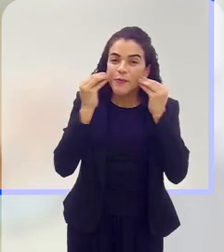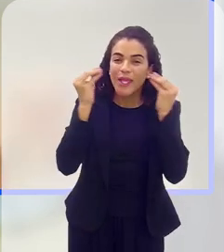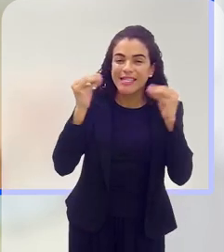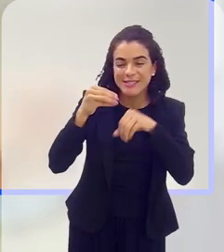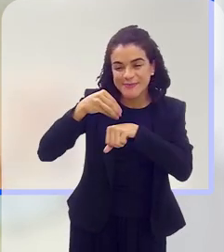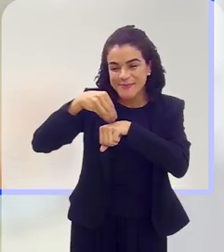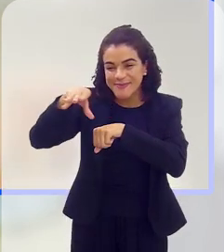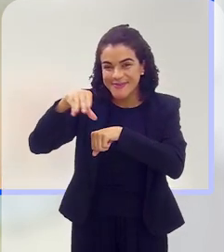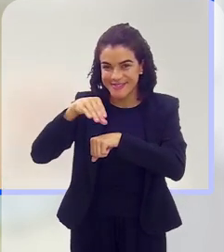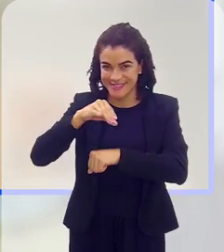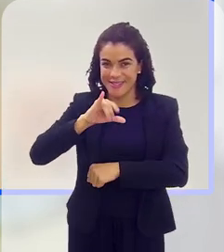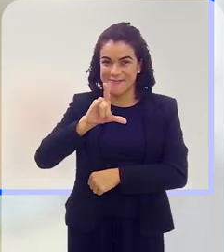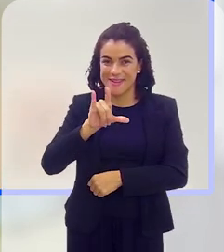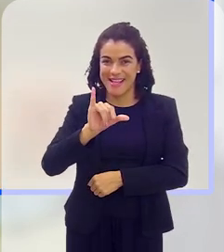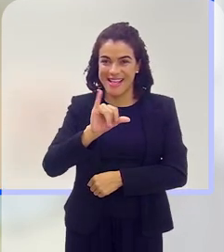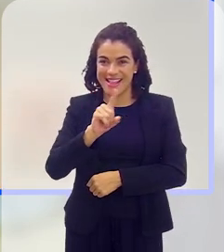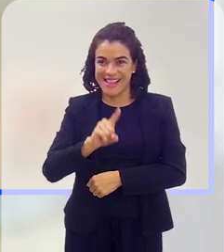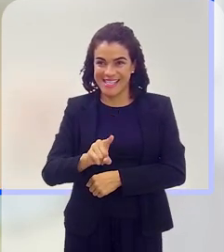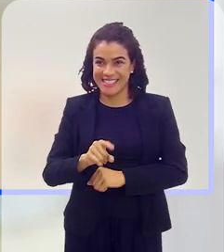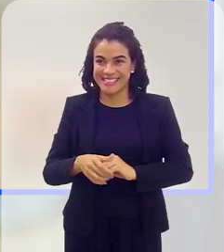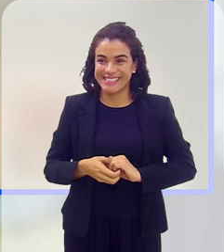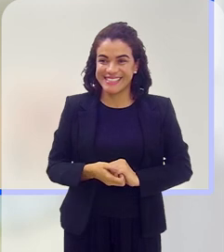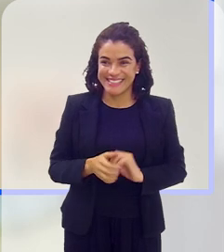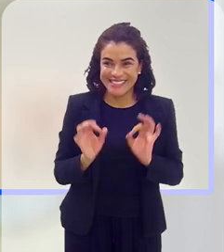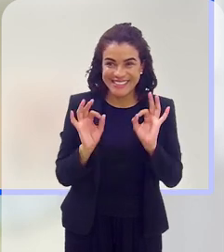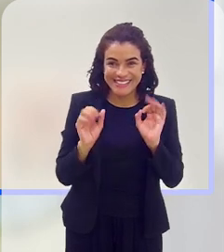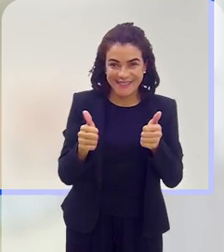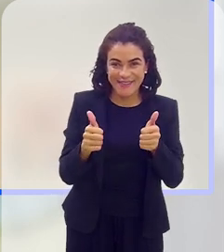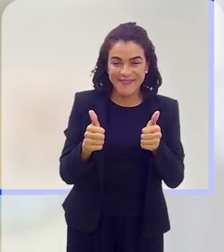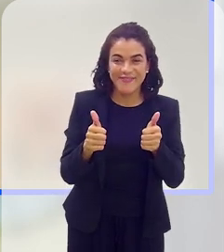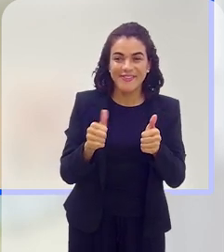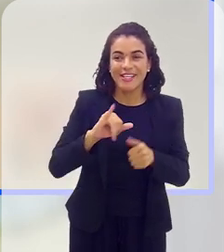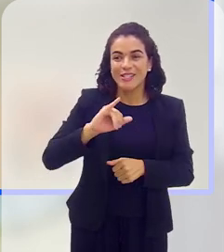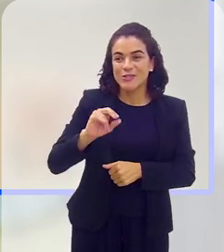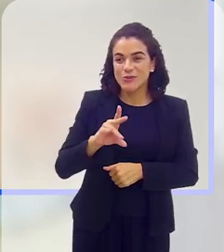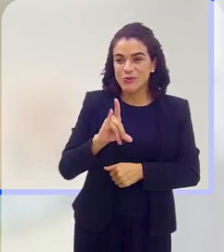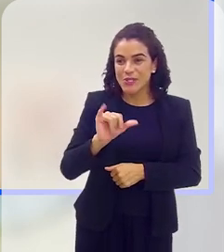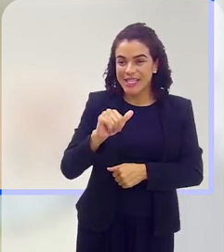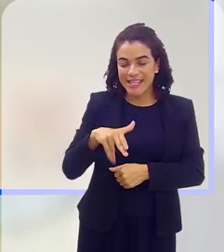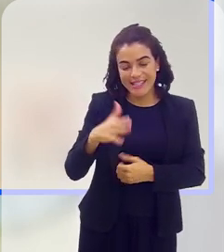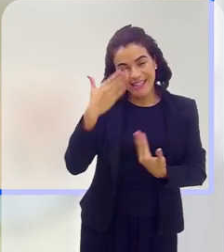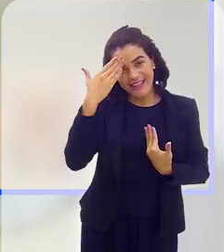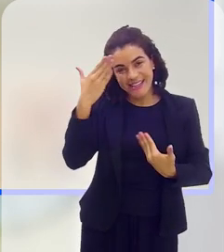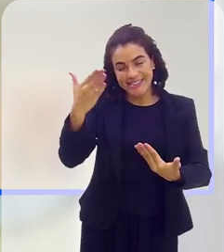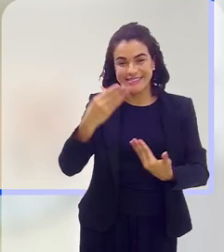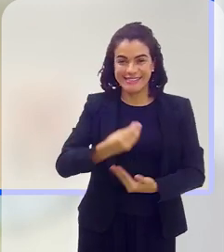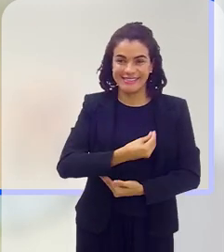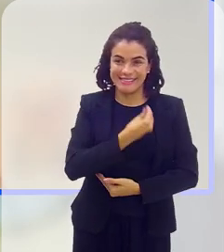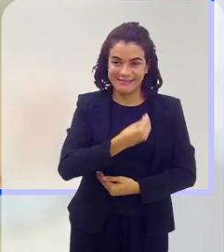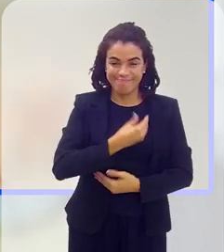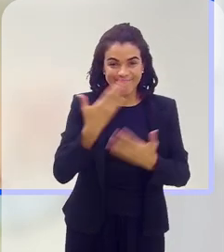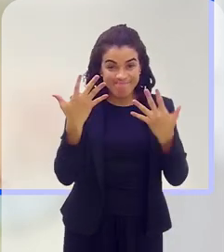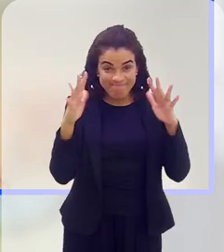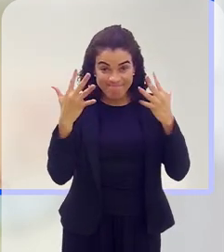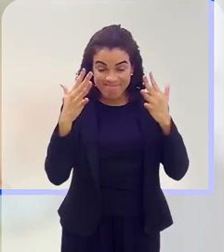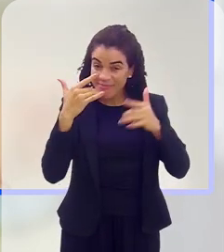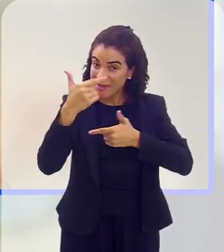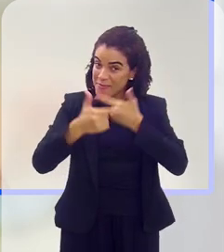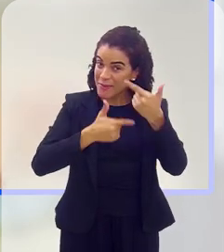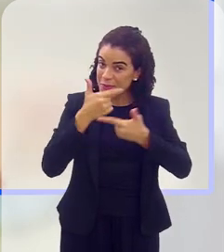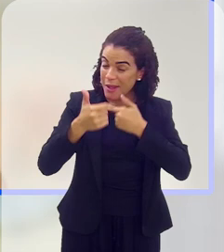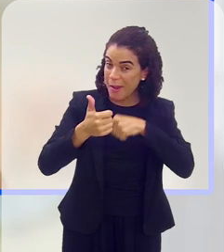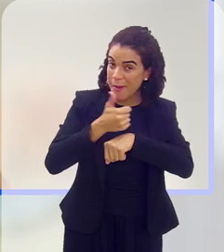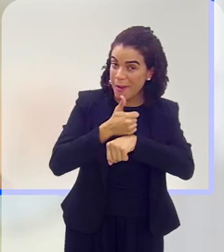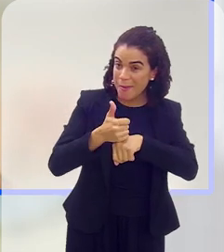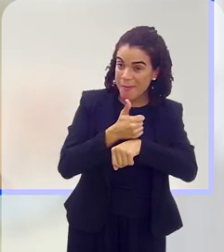beijo, transmita o nosso carinho, nosso beijo para a pequena Elisa, então, tá bom? Juliana, também agradeço a sua presença, parabéns pelo